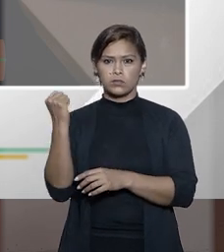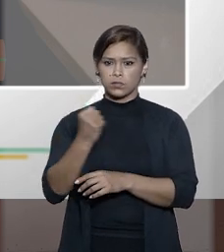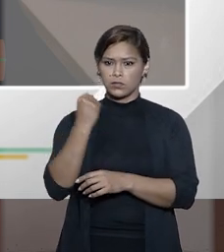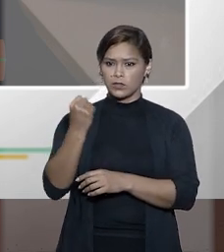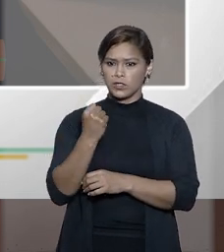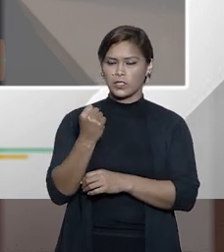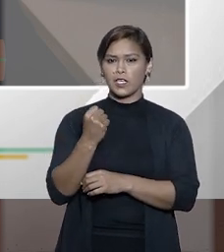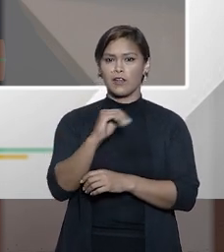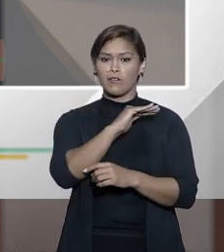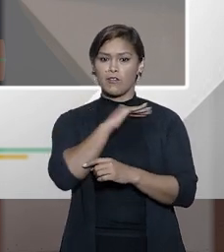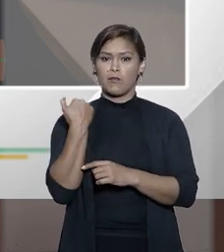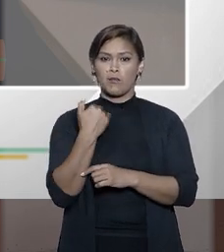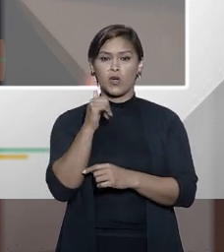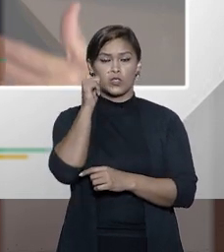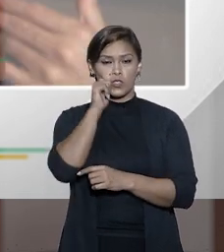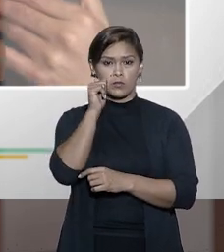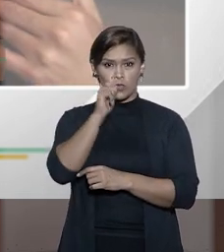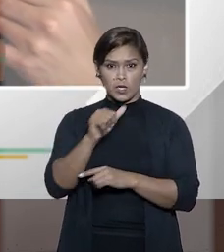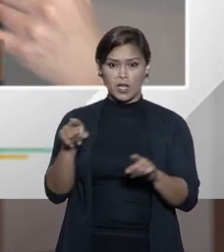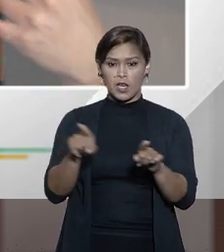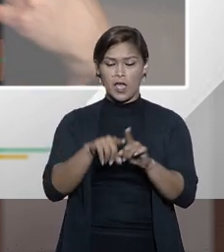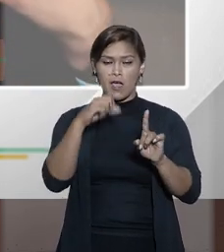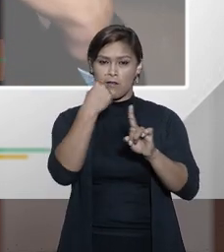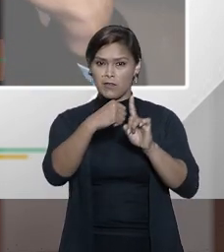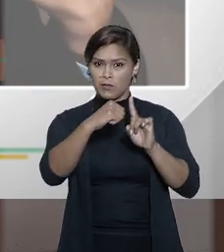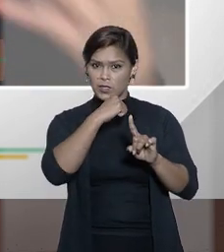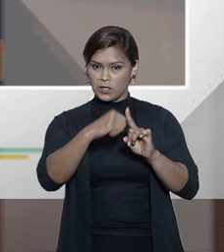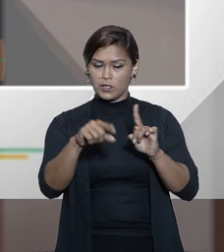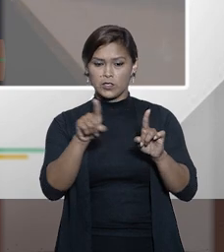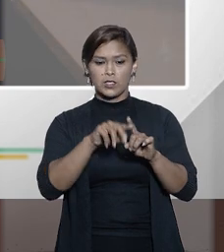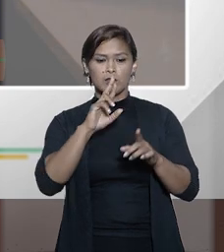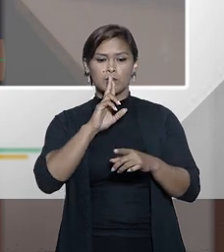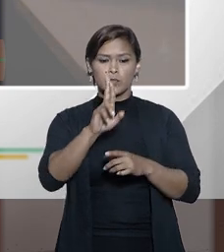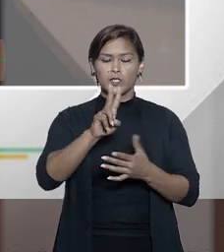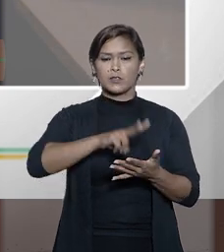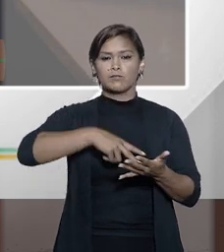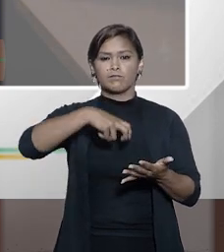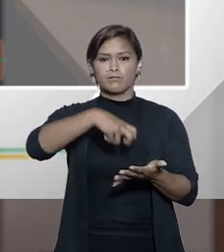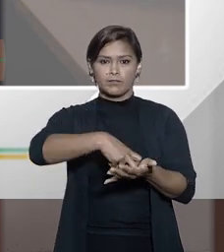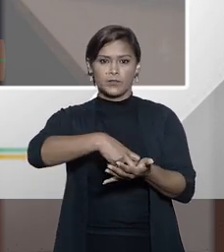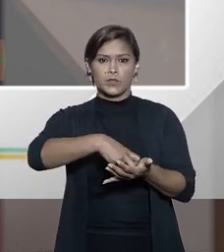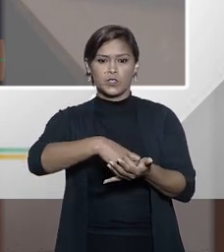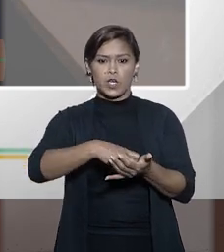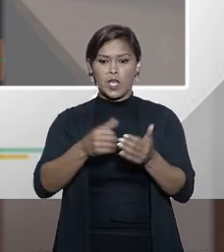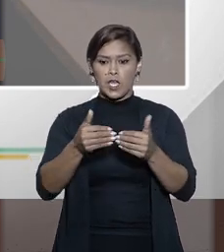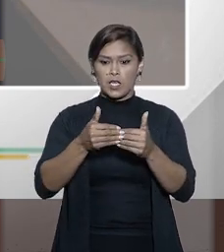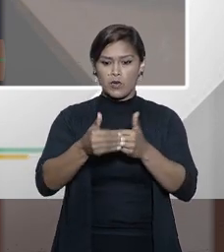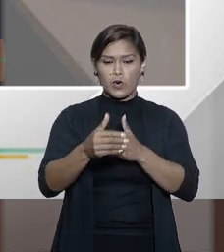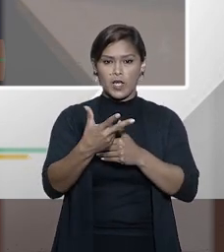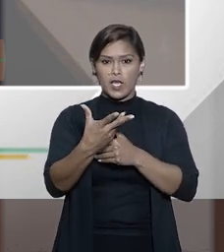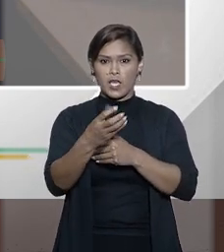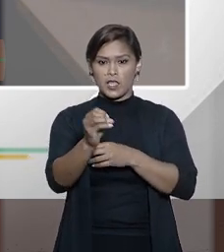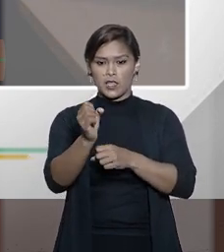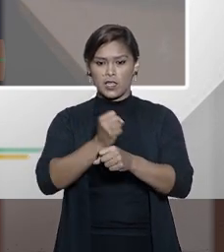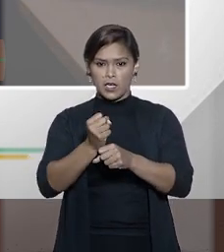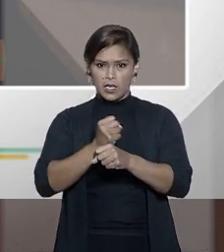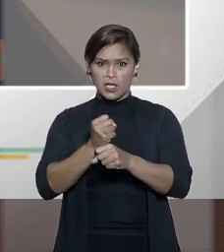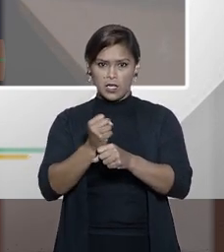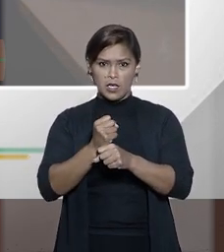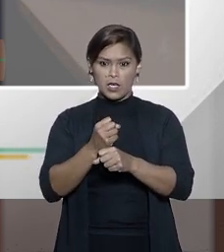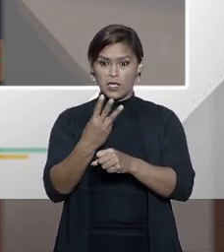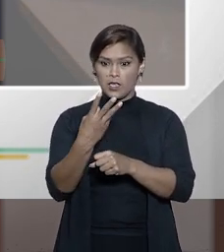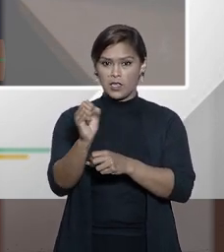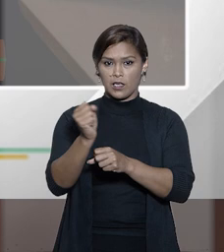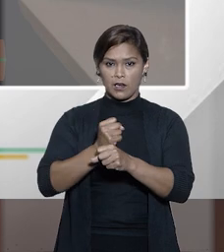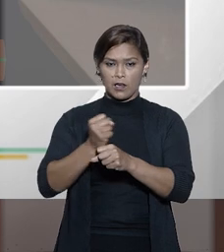grave de feminicídio que resultou em impunidade durante 30 anos Fátima e Tiago